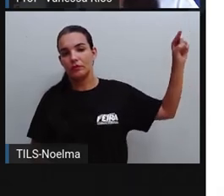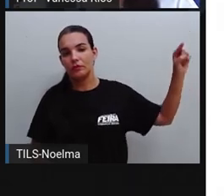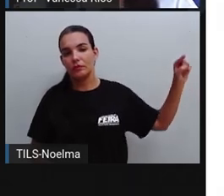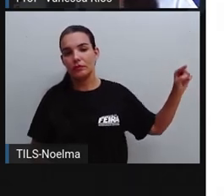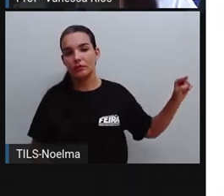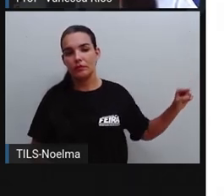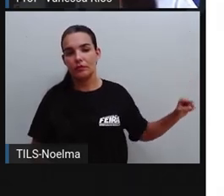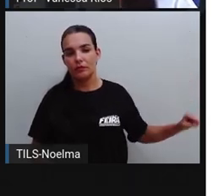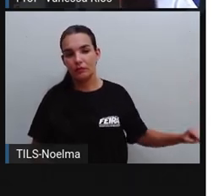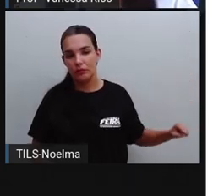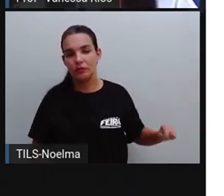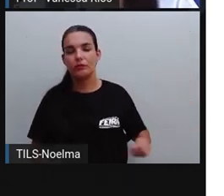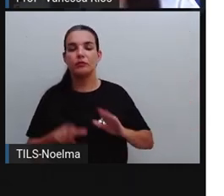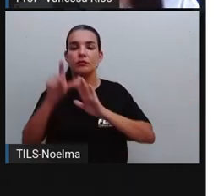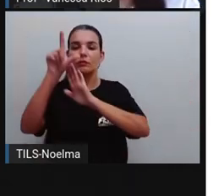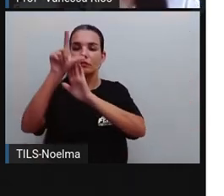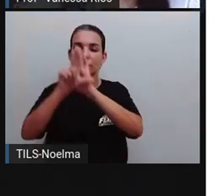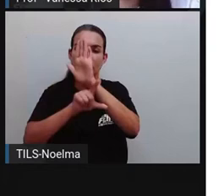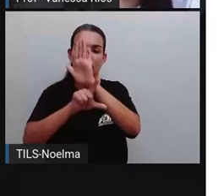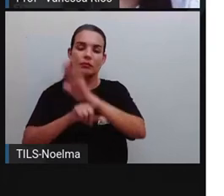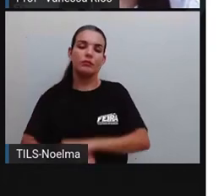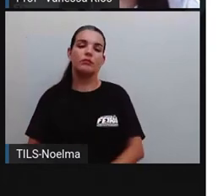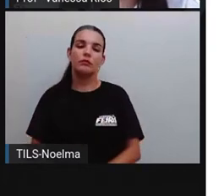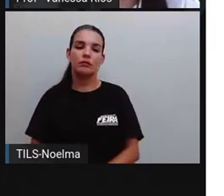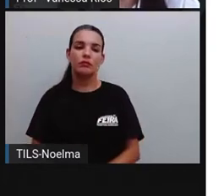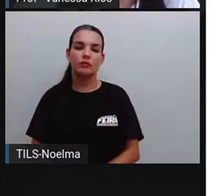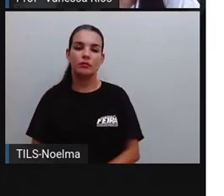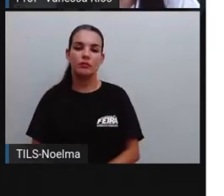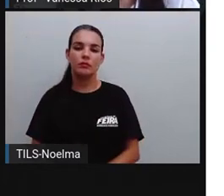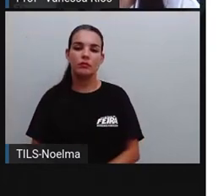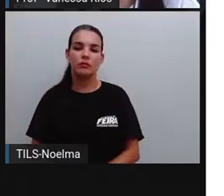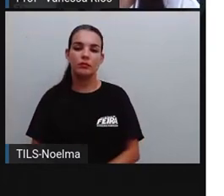rodízio, talvez e verniz.